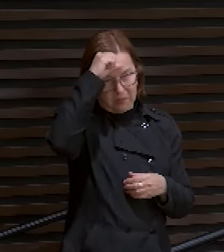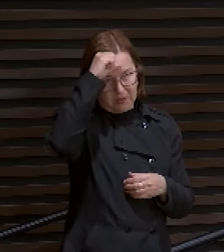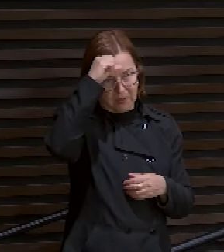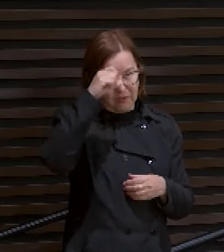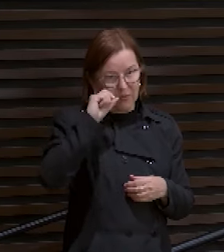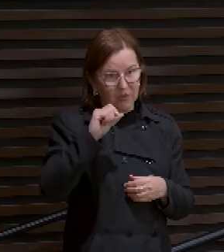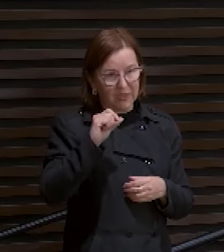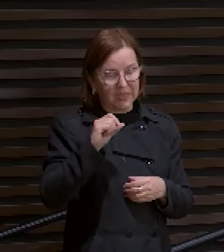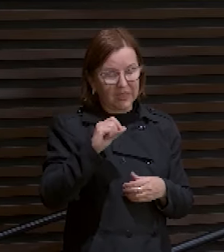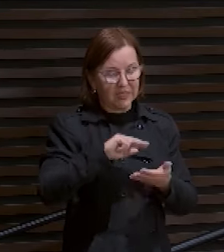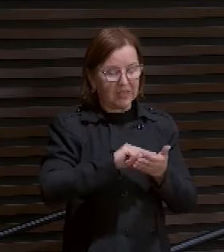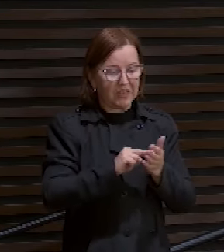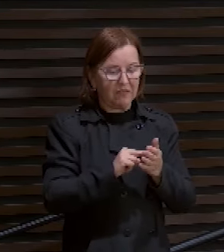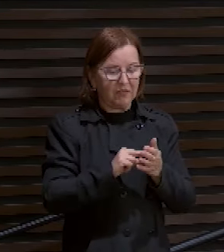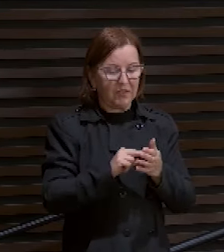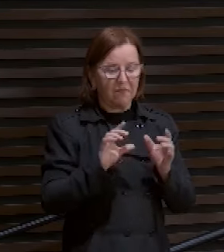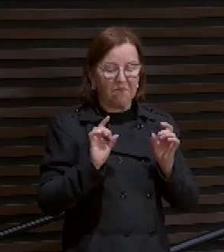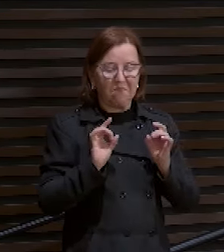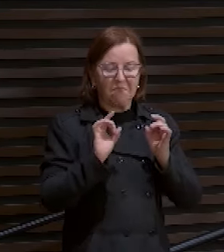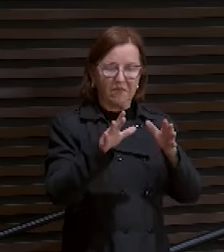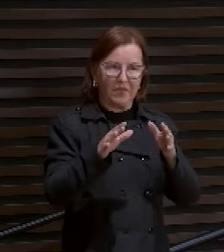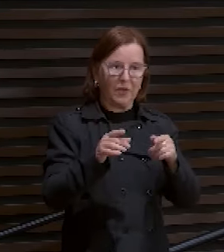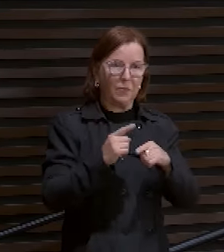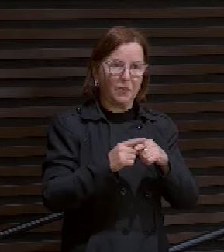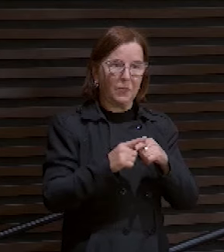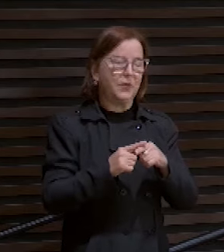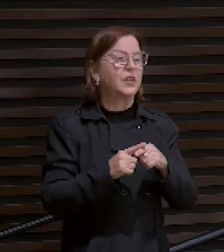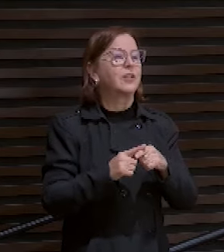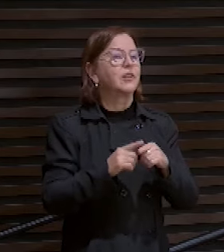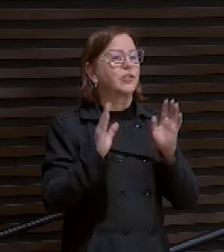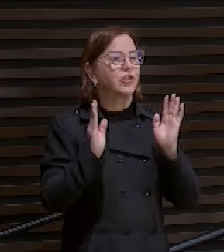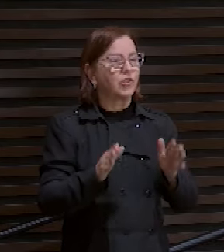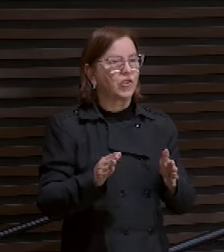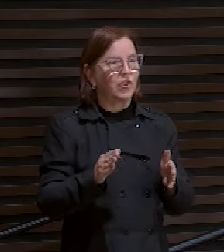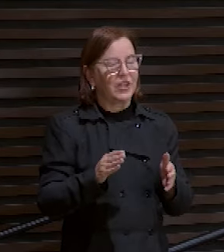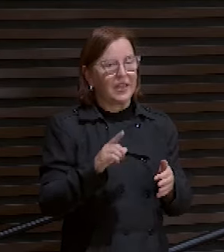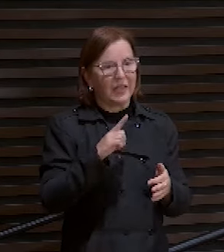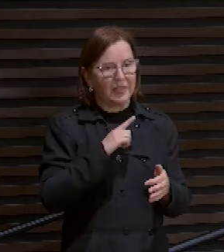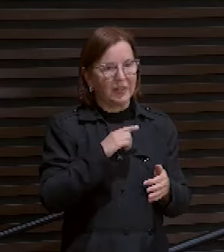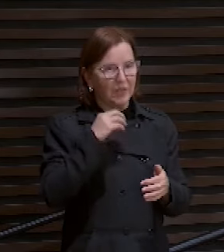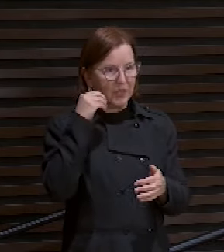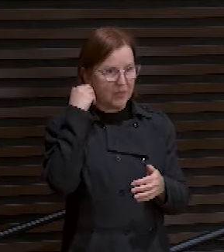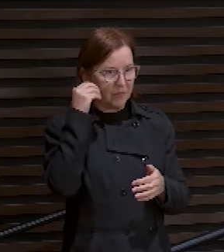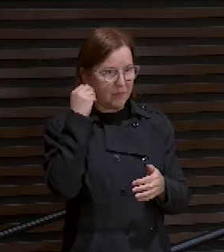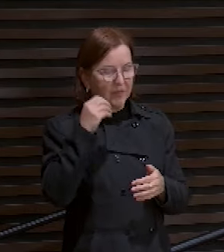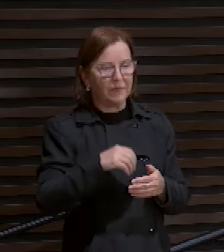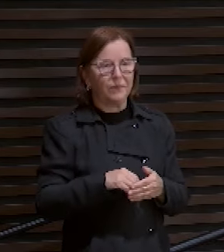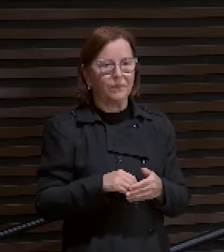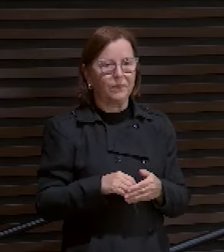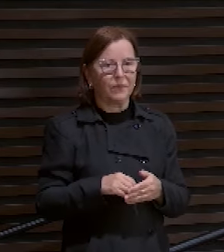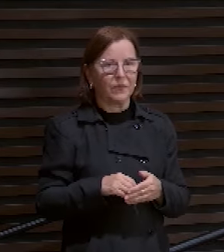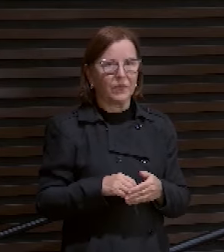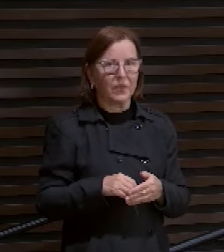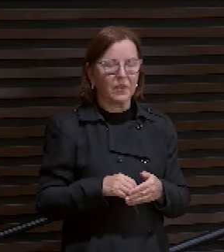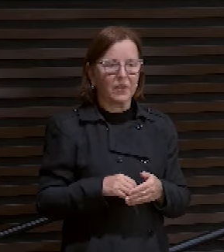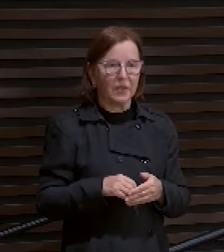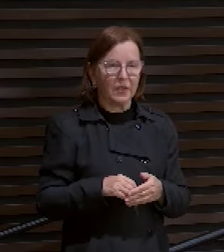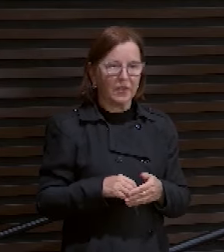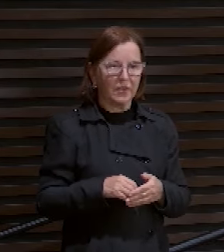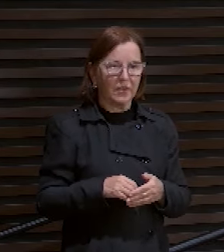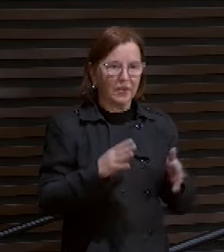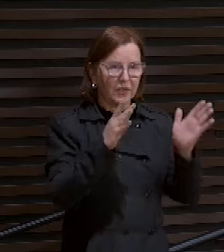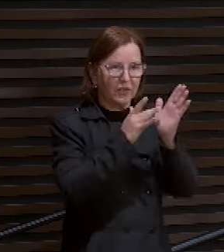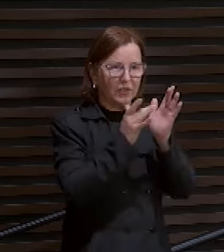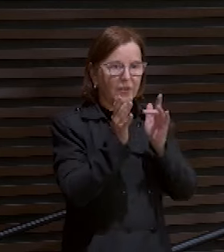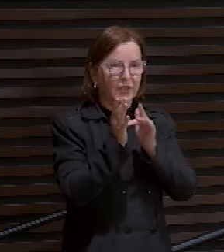que que é uma rejeição. Porque ele já sentiu tudo isso na pele dele. Nós temos um Deus que ele se encarnou. E ele sabe o